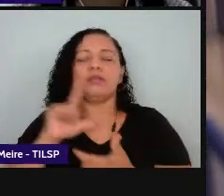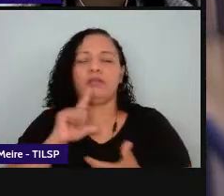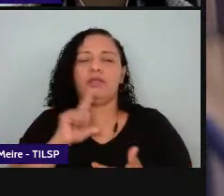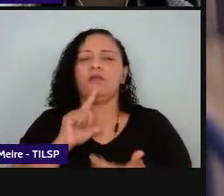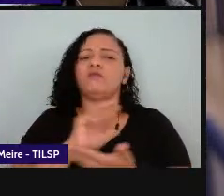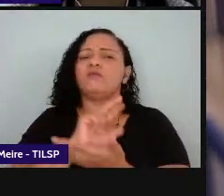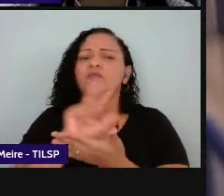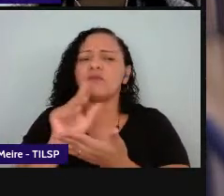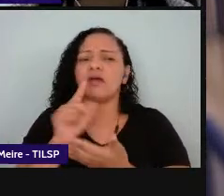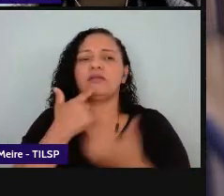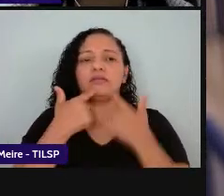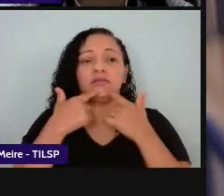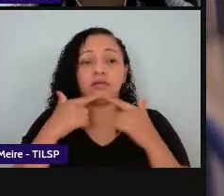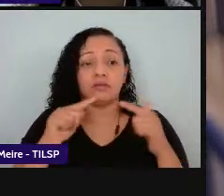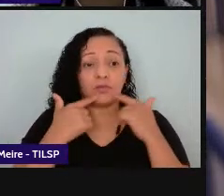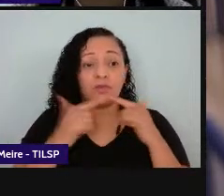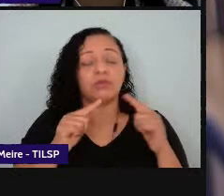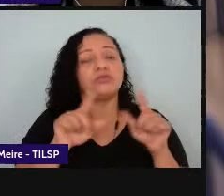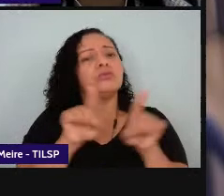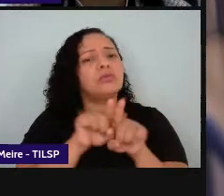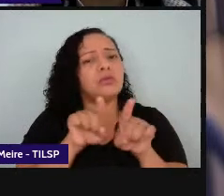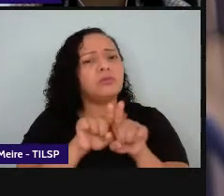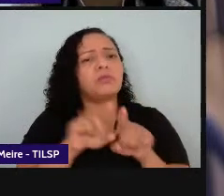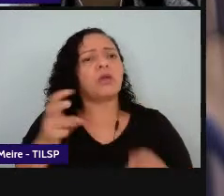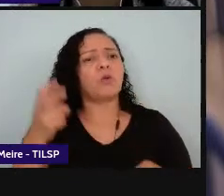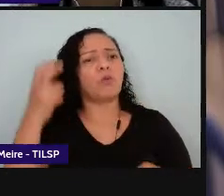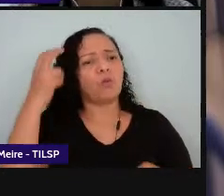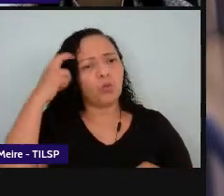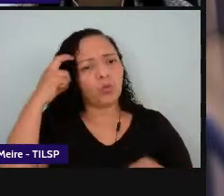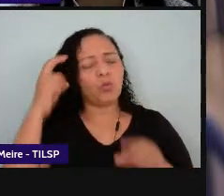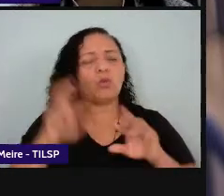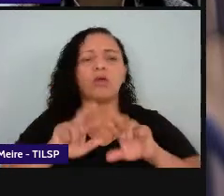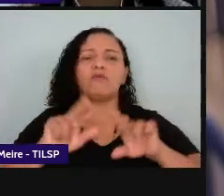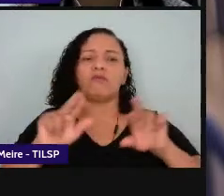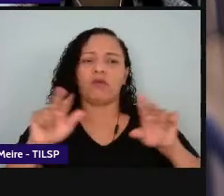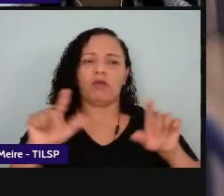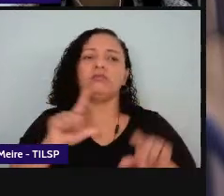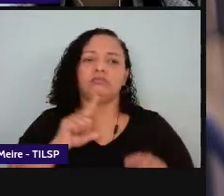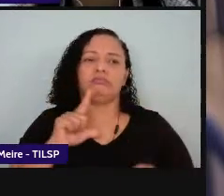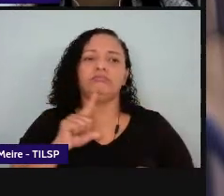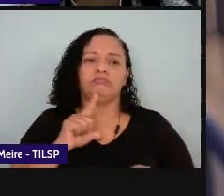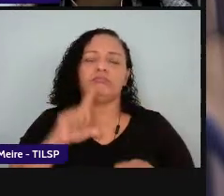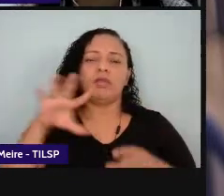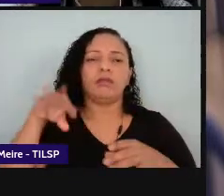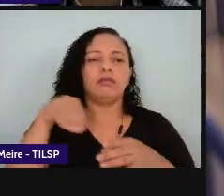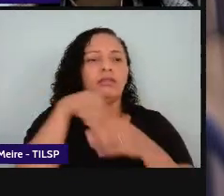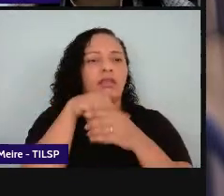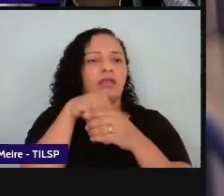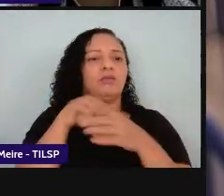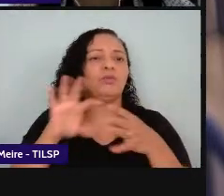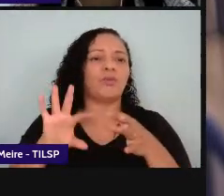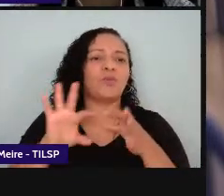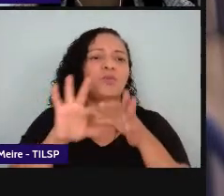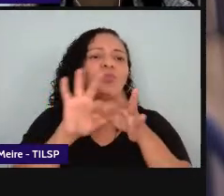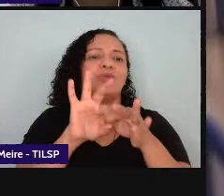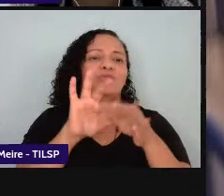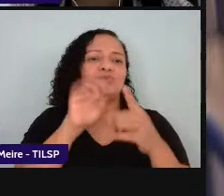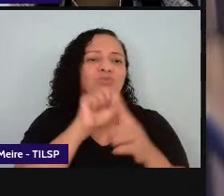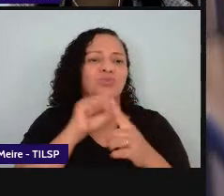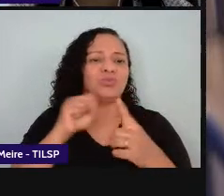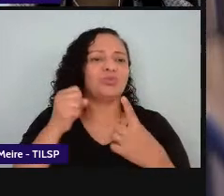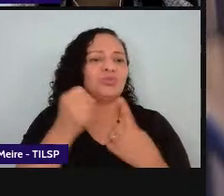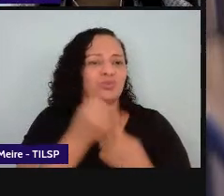linguagens e das múltiplas culturas que permeiam esses contextos sociais permeiam esses